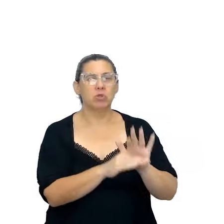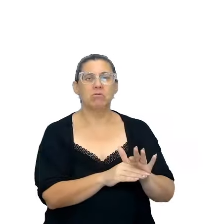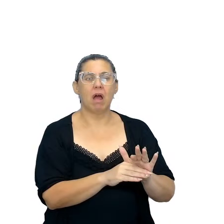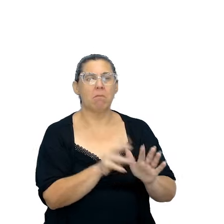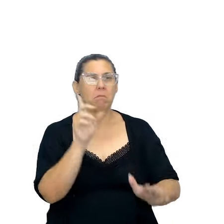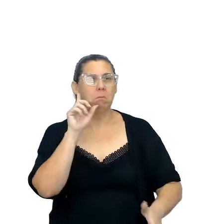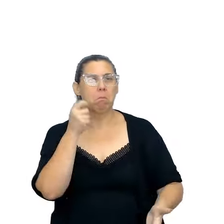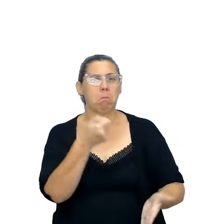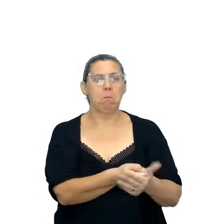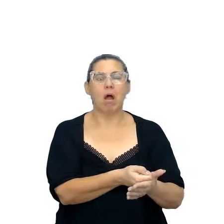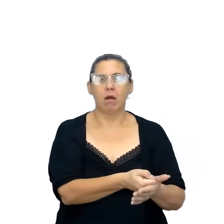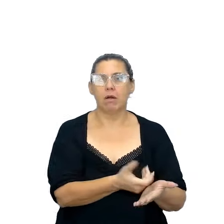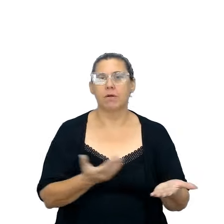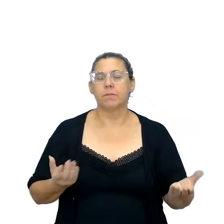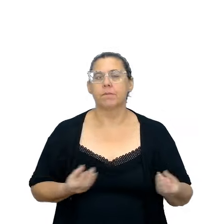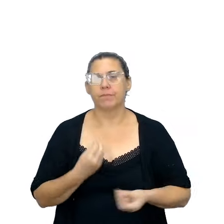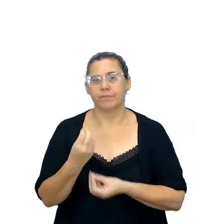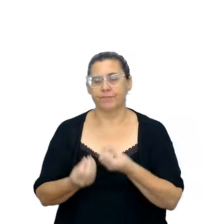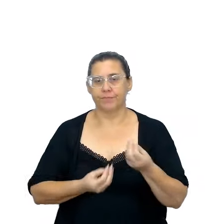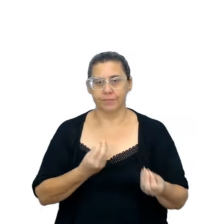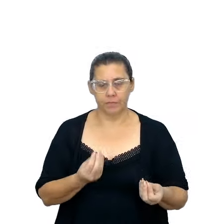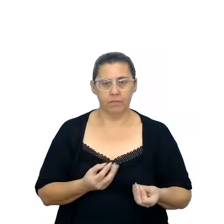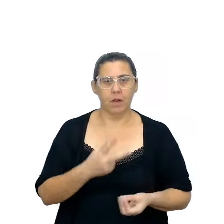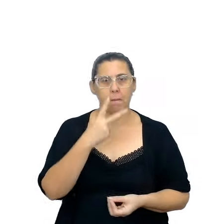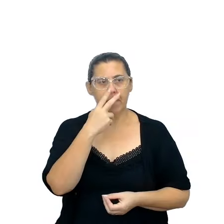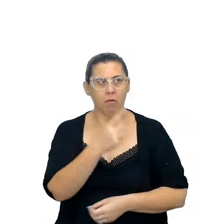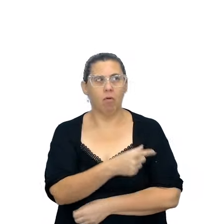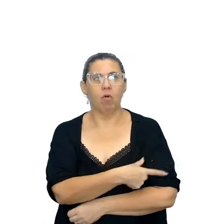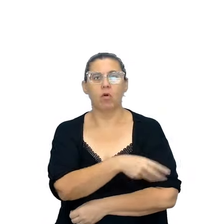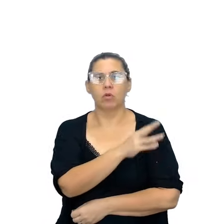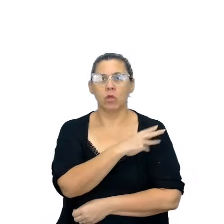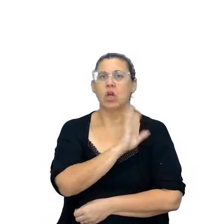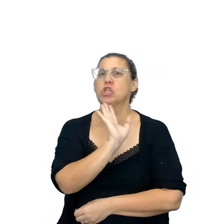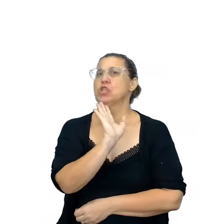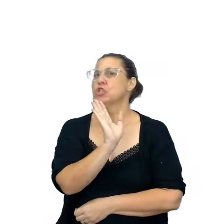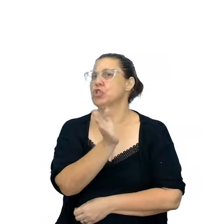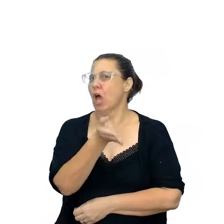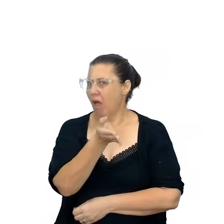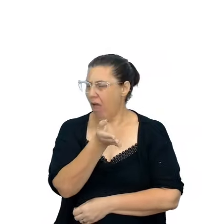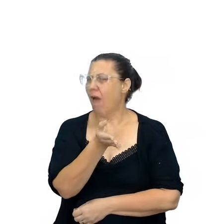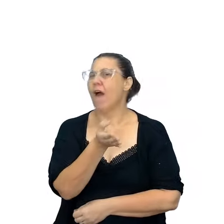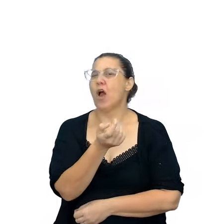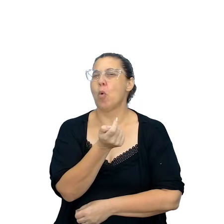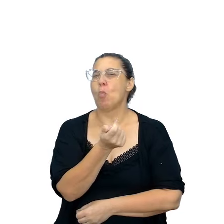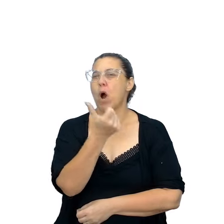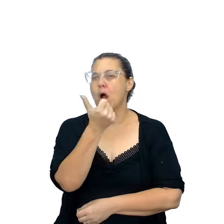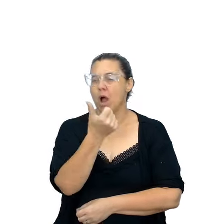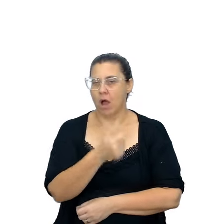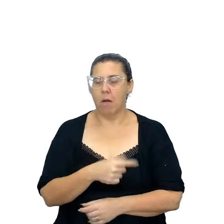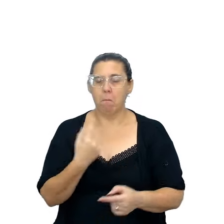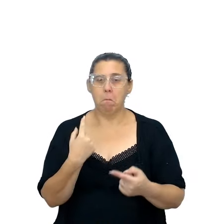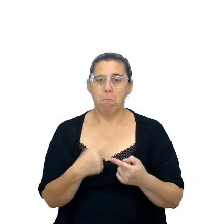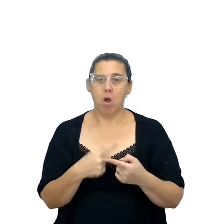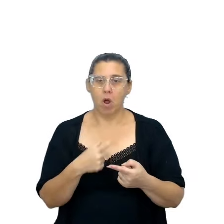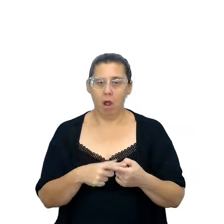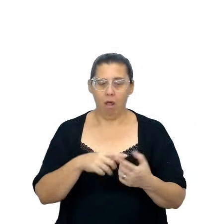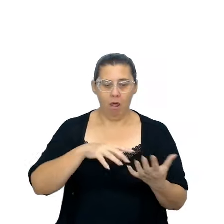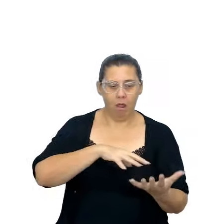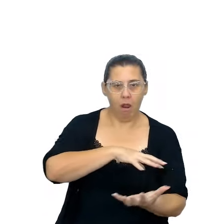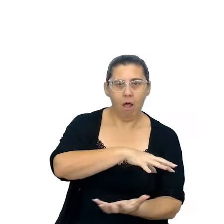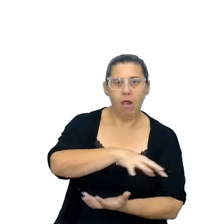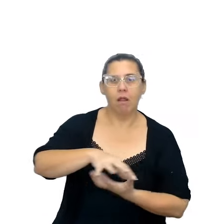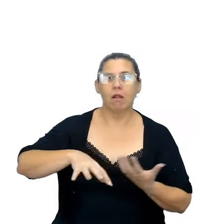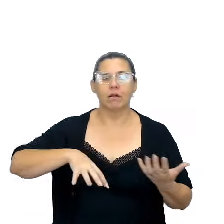no ensino médio parece-nos que isso já está muito a caminho, né, porque é esse movimento que faz com que esse